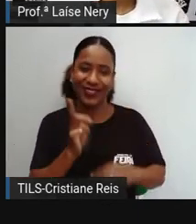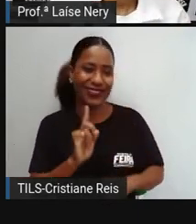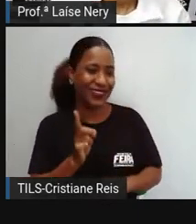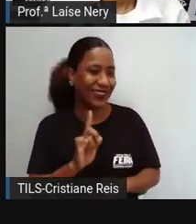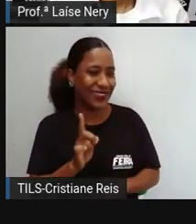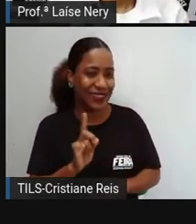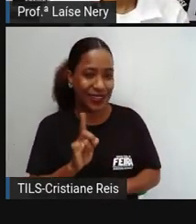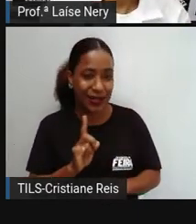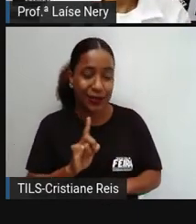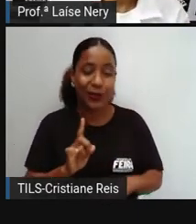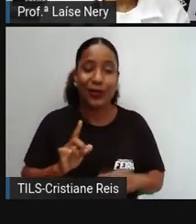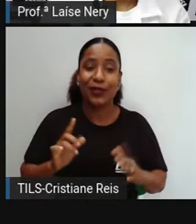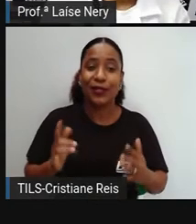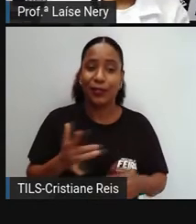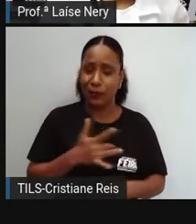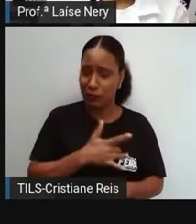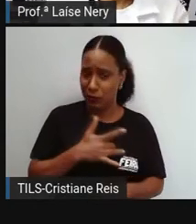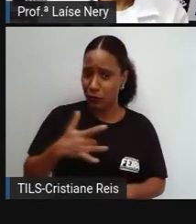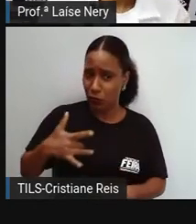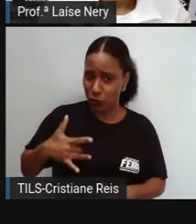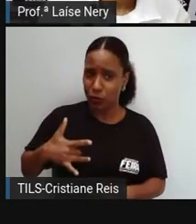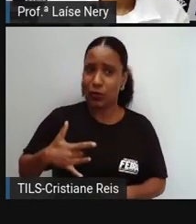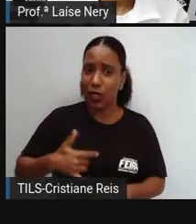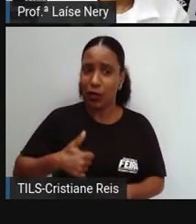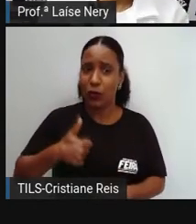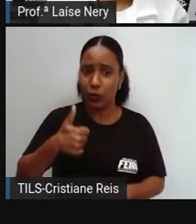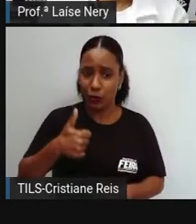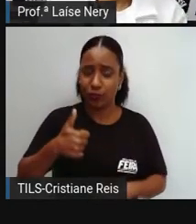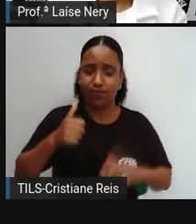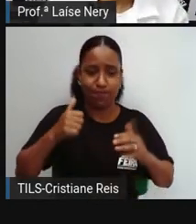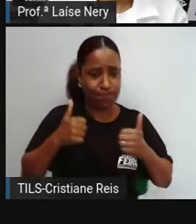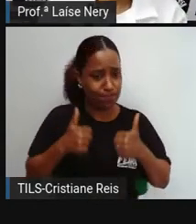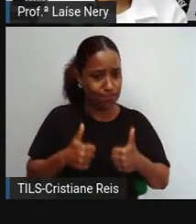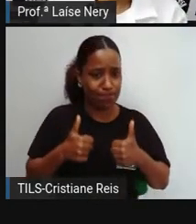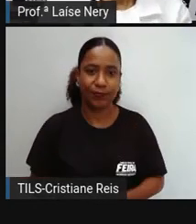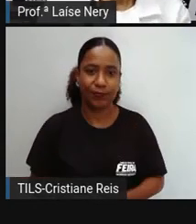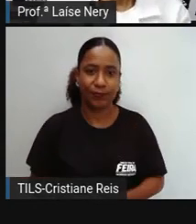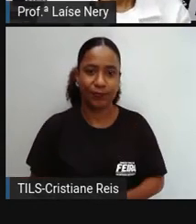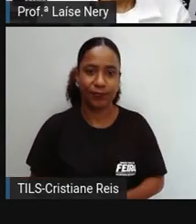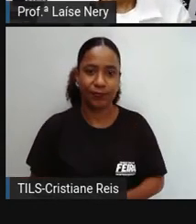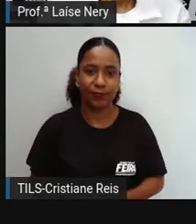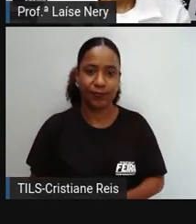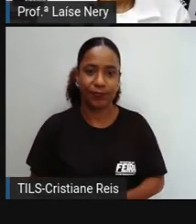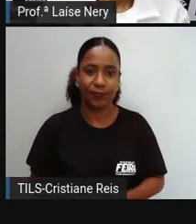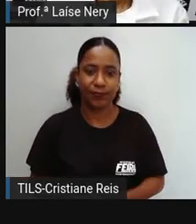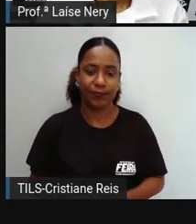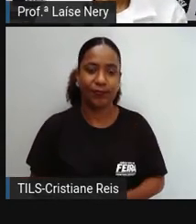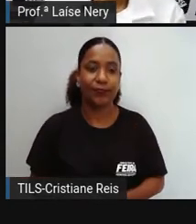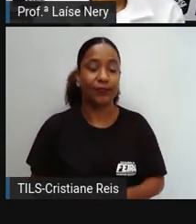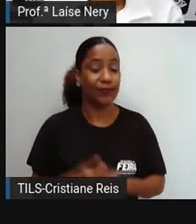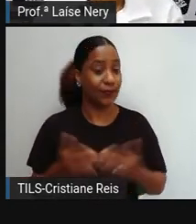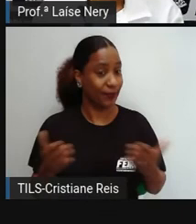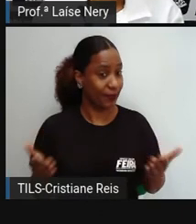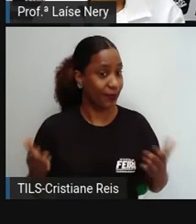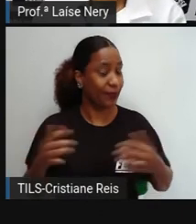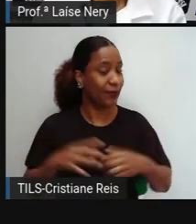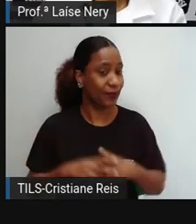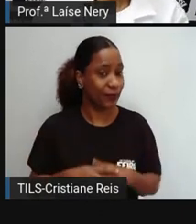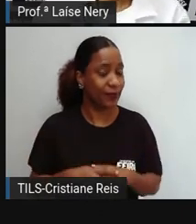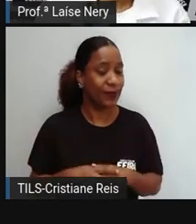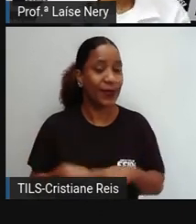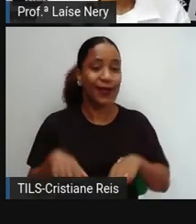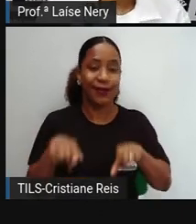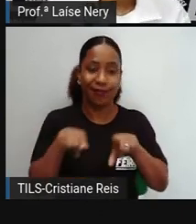disso. É uma questão de saúde, de estar saudável. Quando falamos de alimentação saudável,